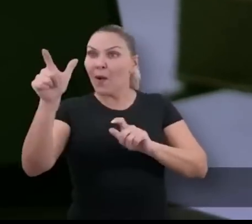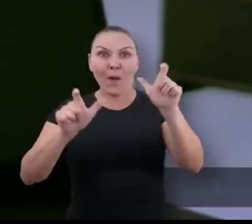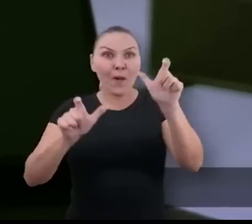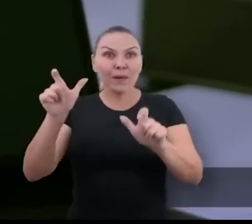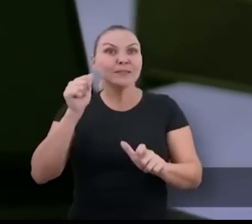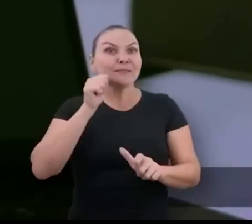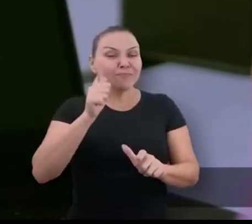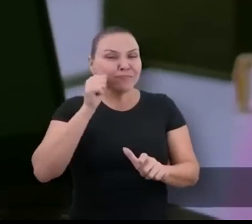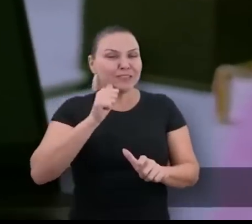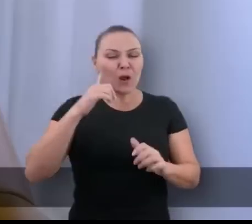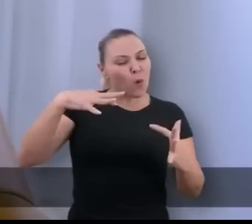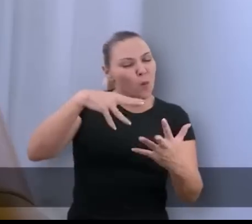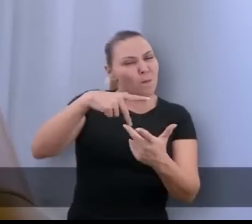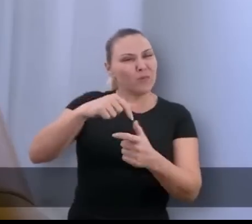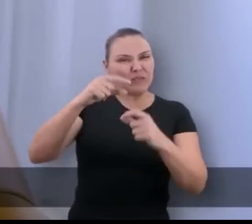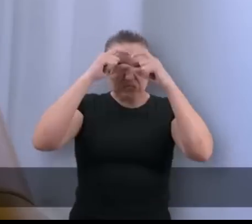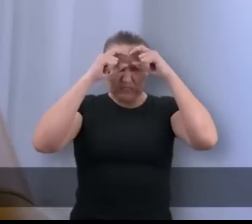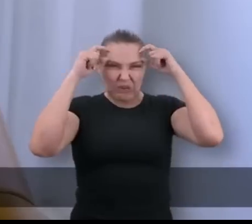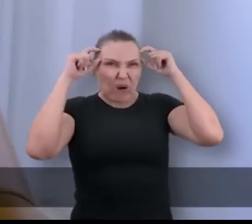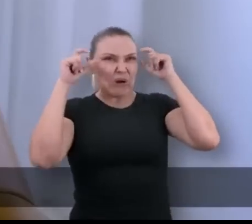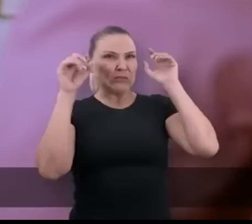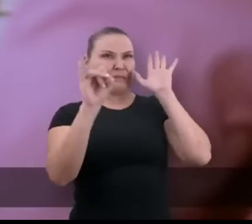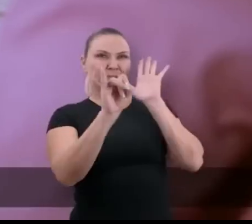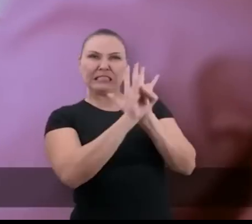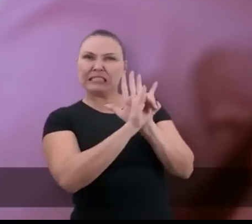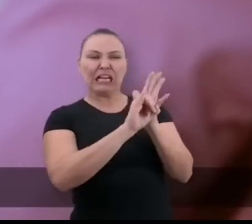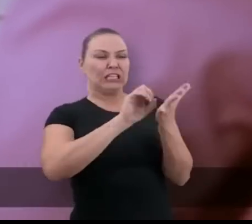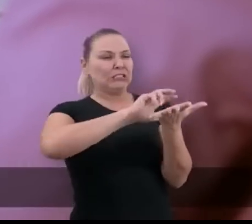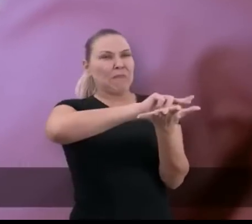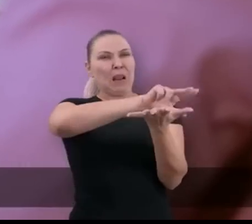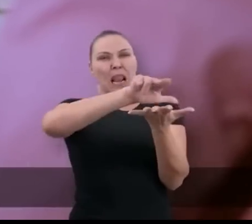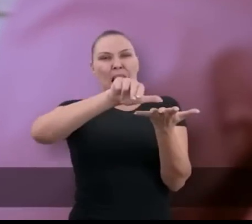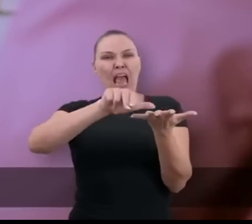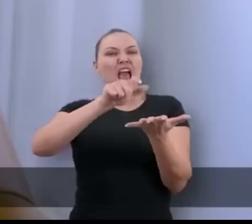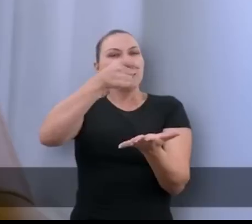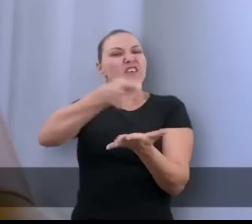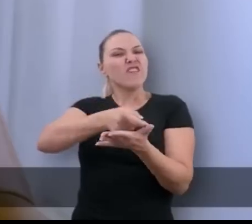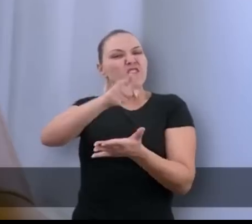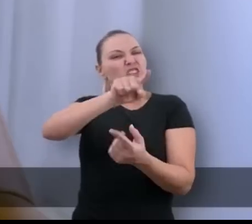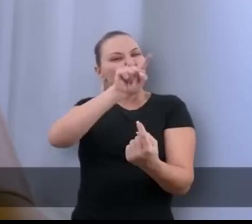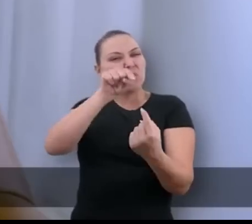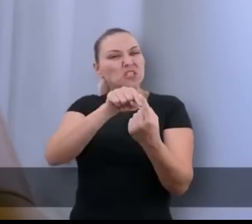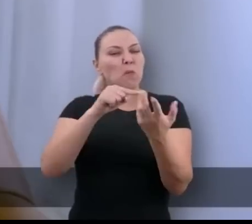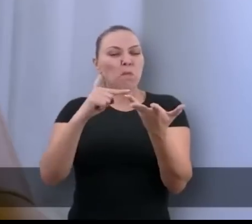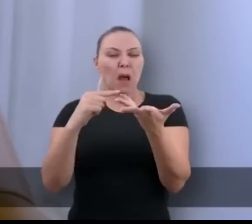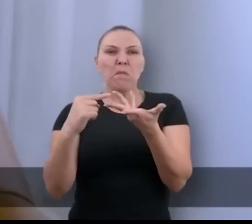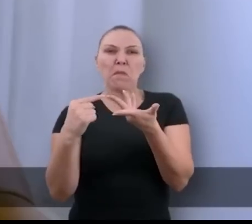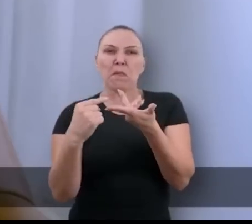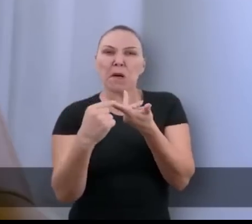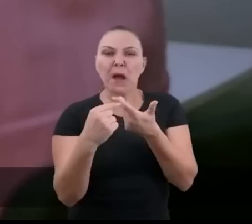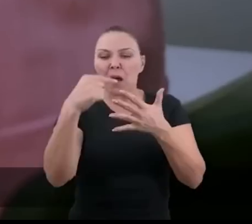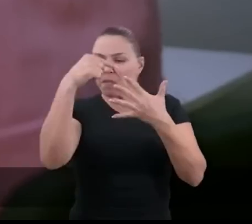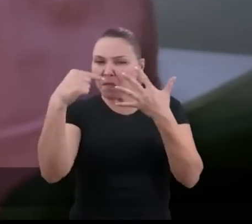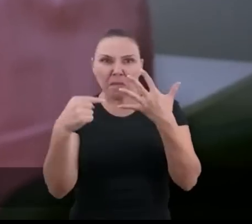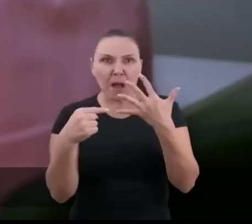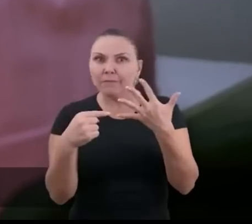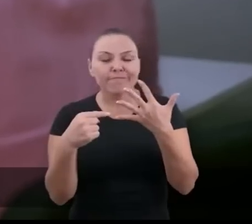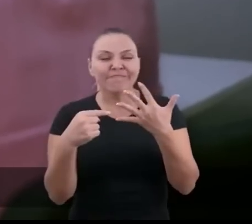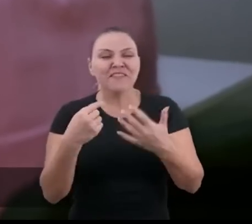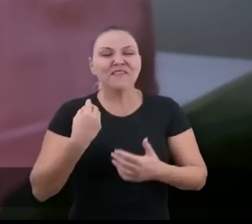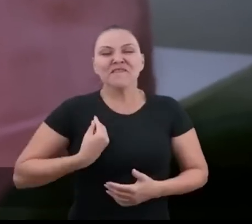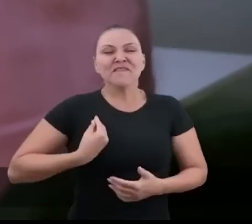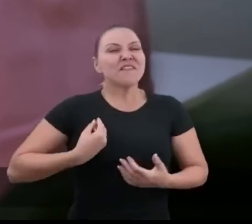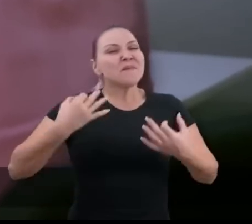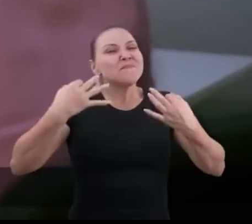O mundo vai te dar vários rótulos, várias identidades. O mundo vai querer definir a sua missão. é viver